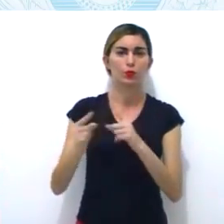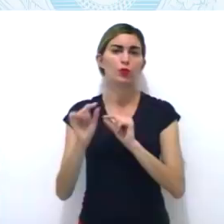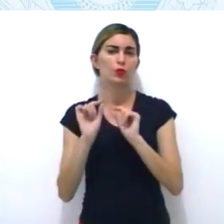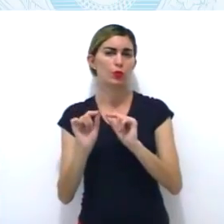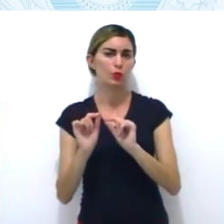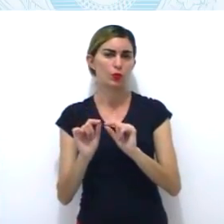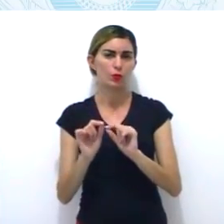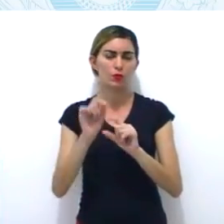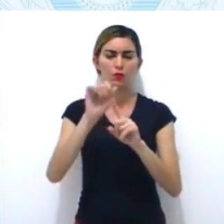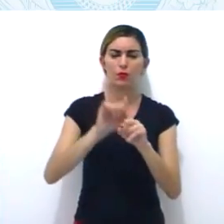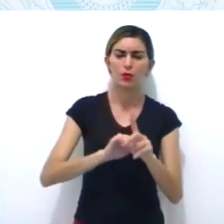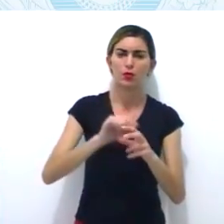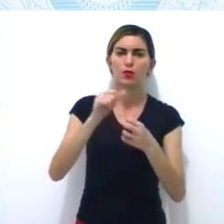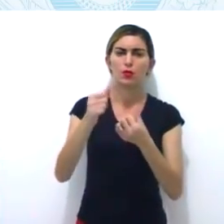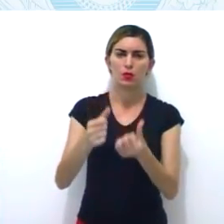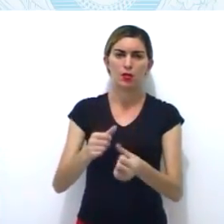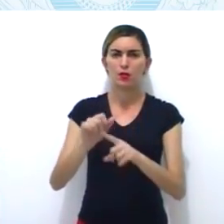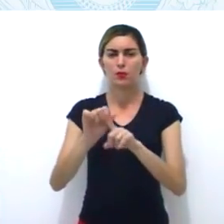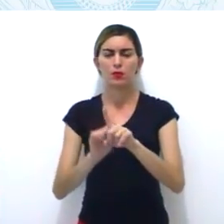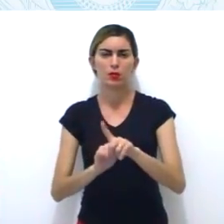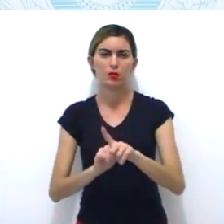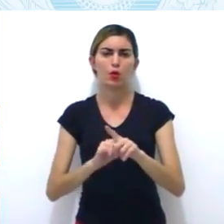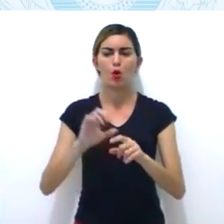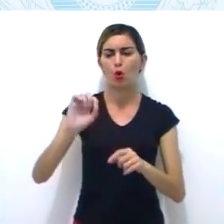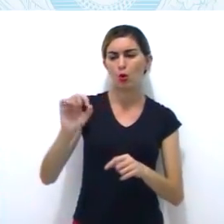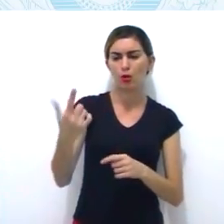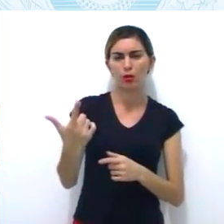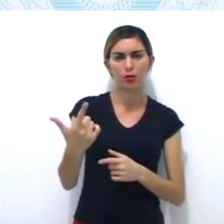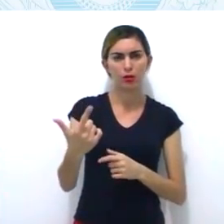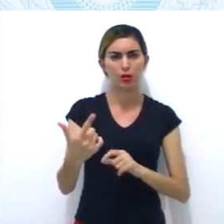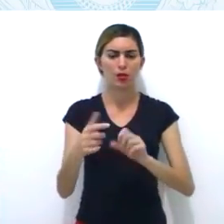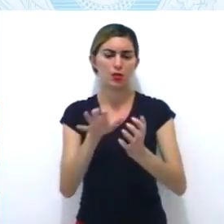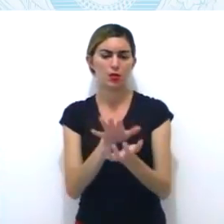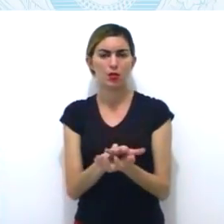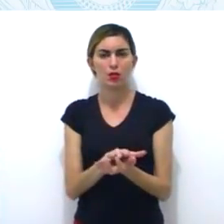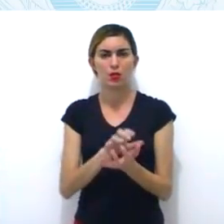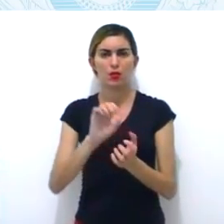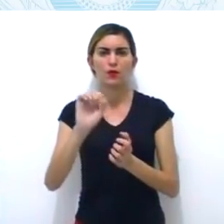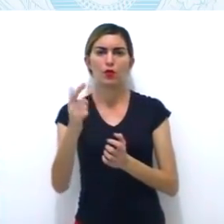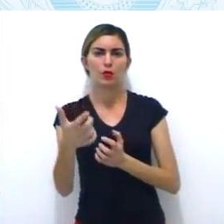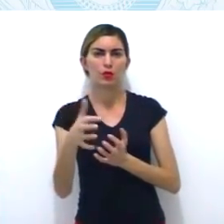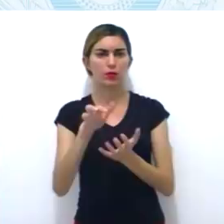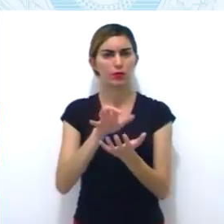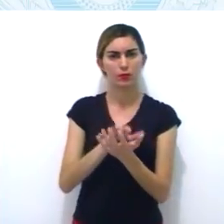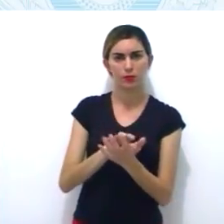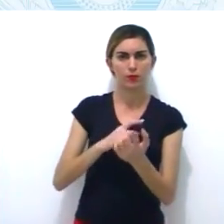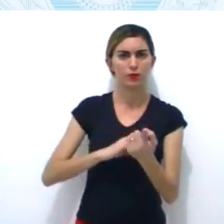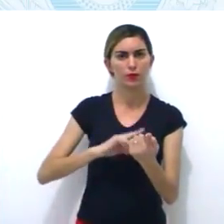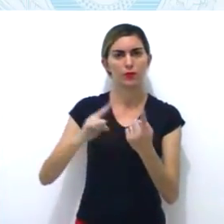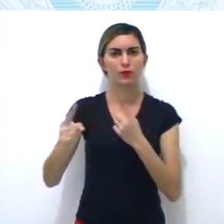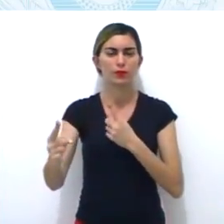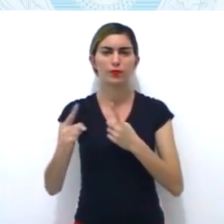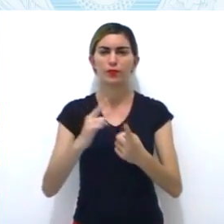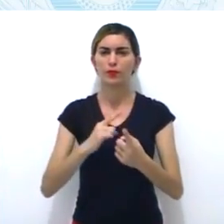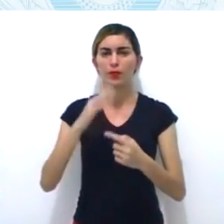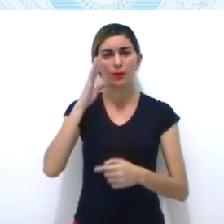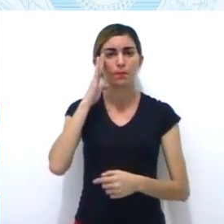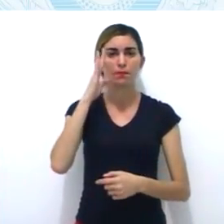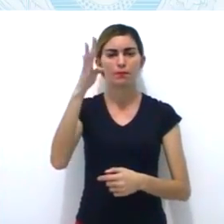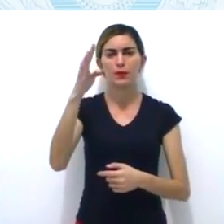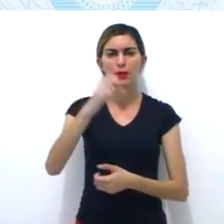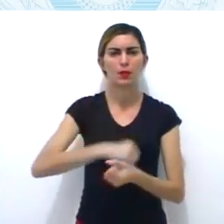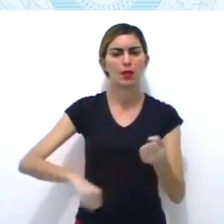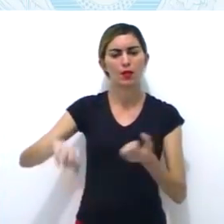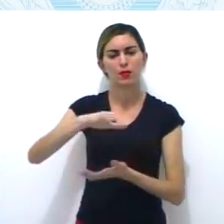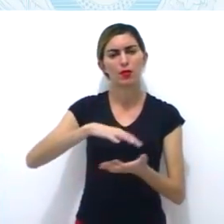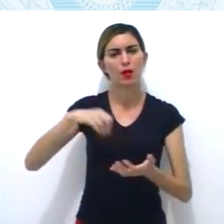Principais revoltas emancipacionistas. Agora sim, agora nós vamos ter revoltas de